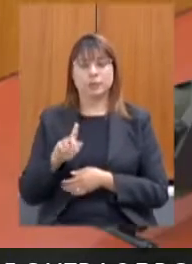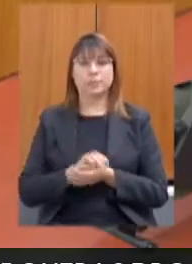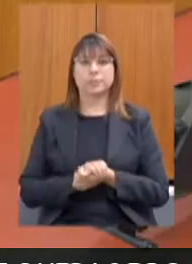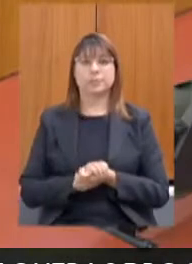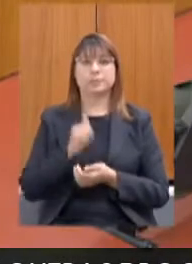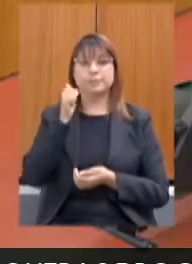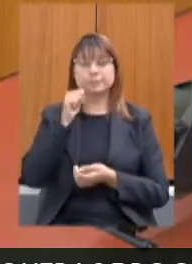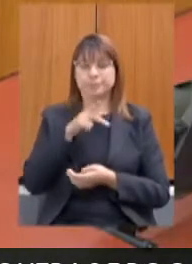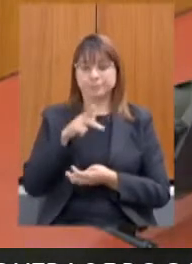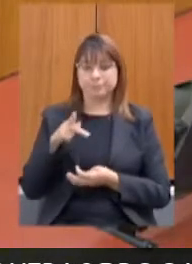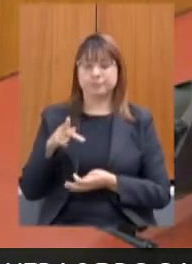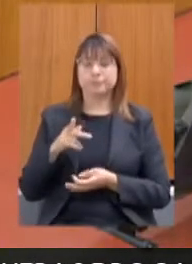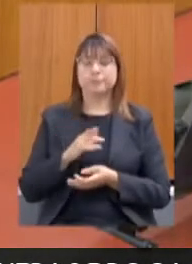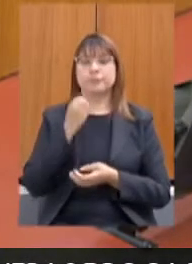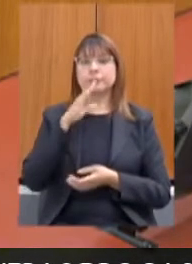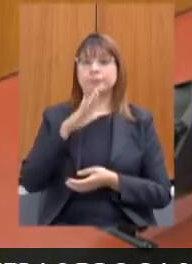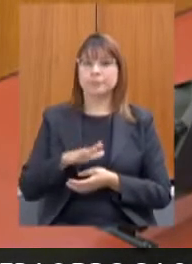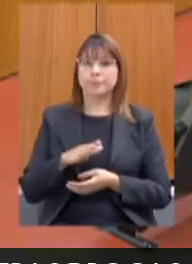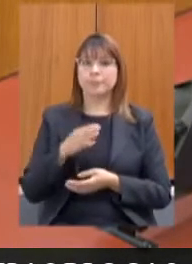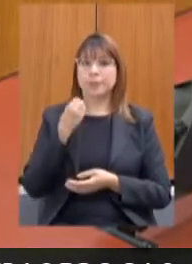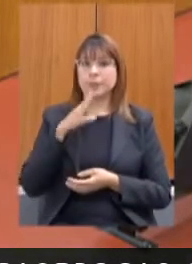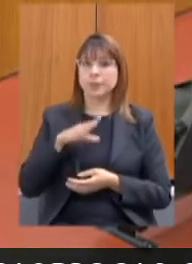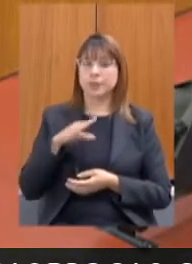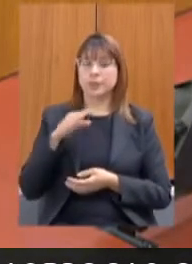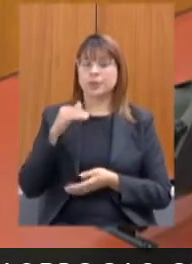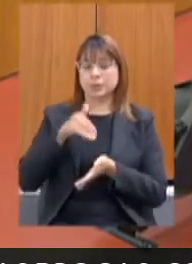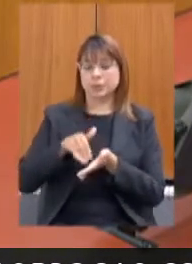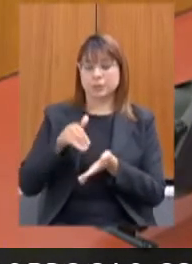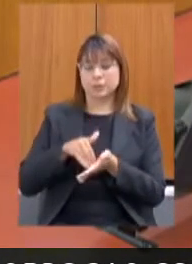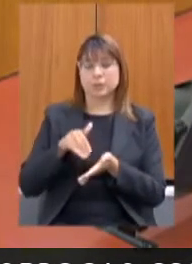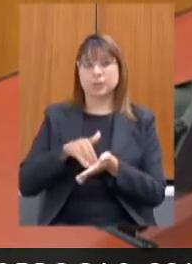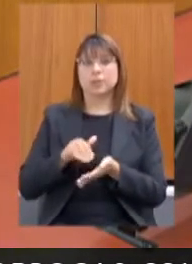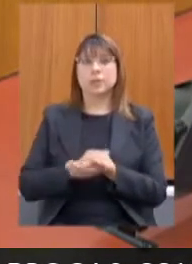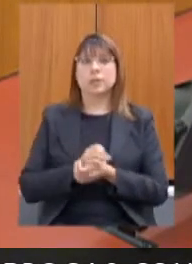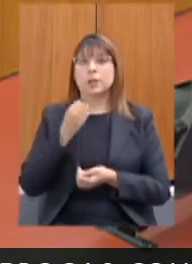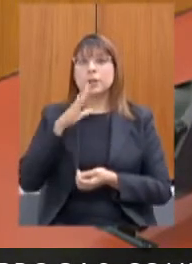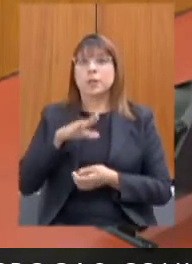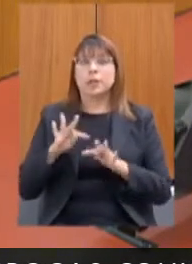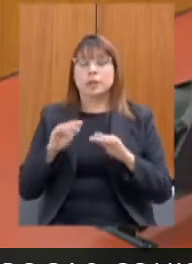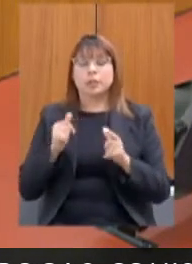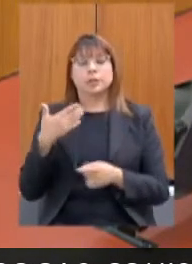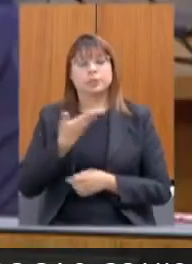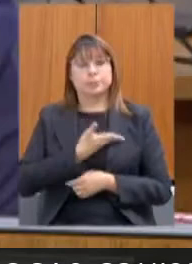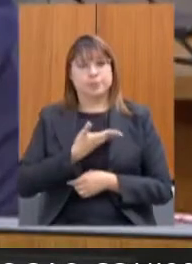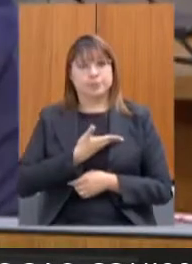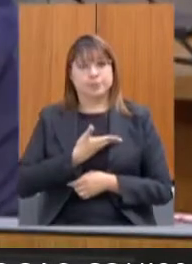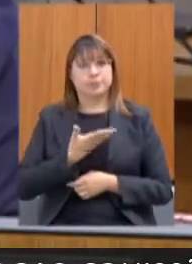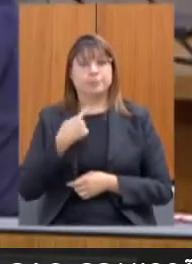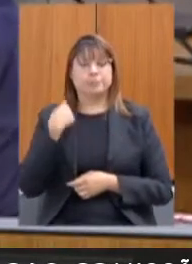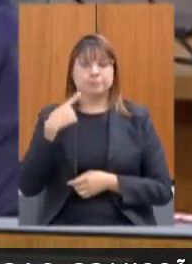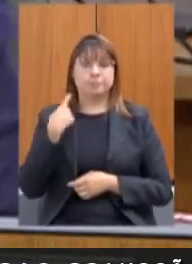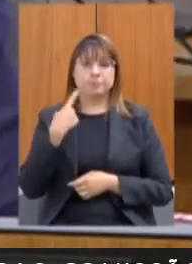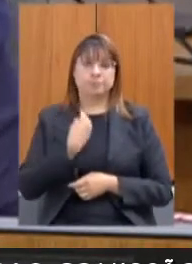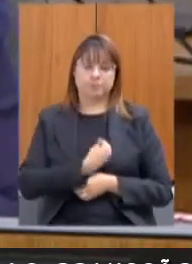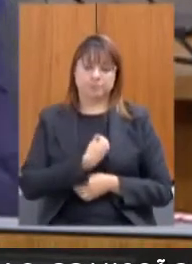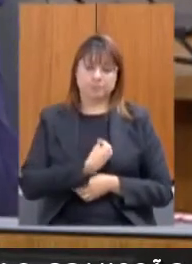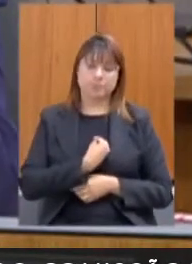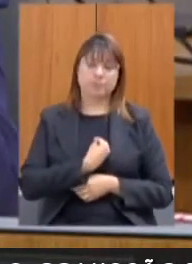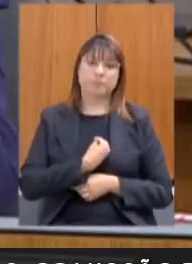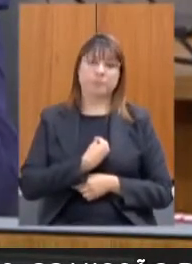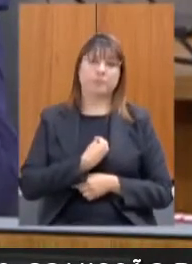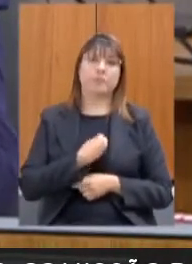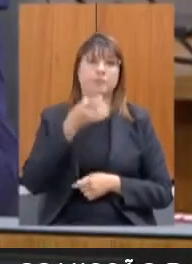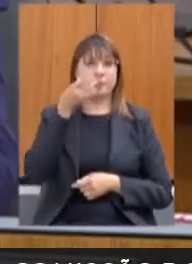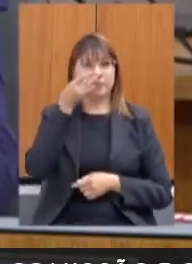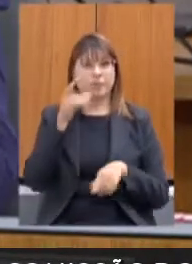Presidenta, boa tarde, boa tarde secretária, boa tarde a todos os colegas parlamentares que estão presencialmente,